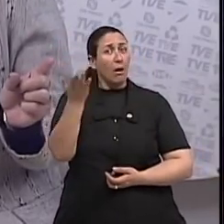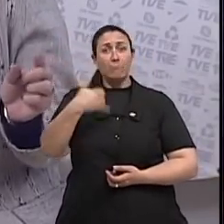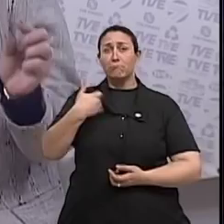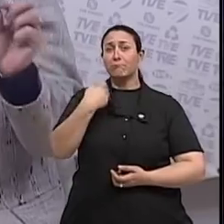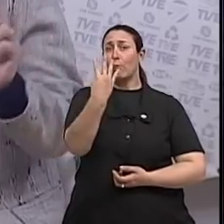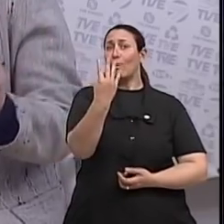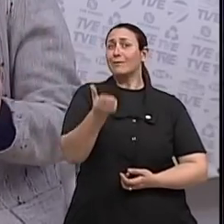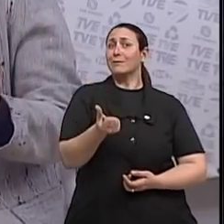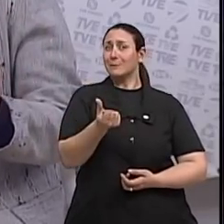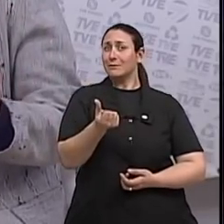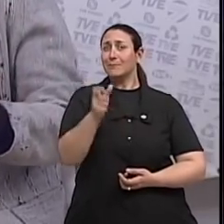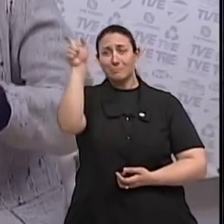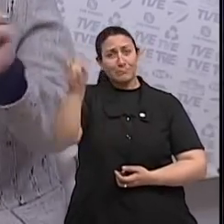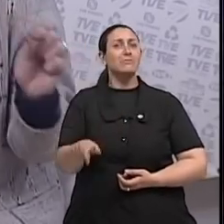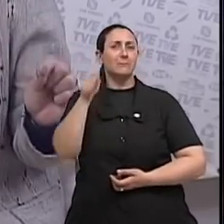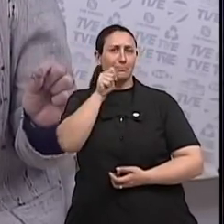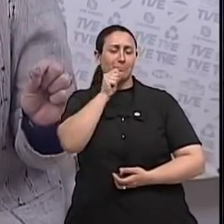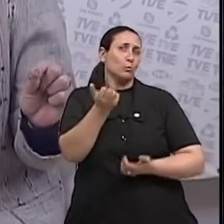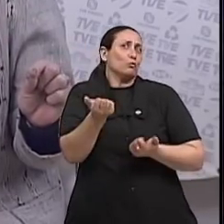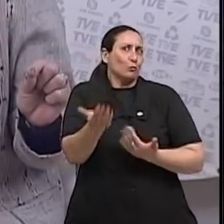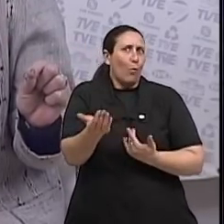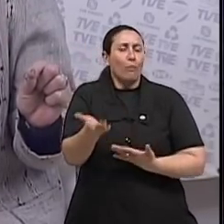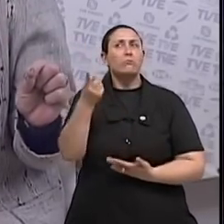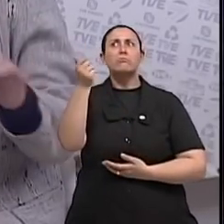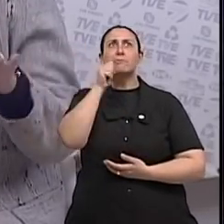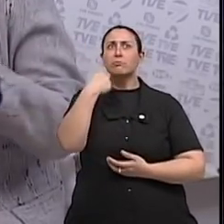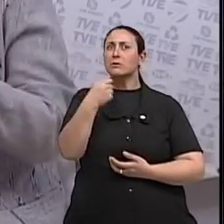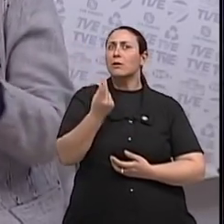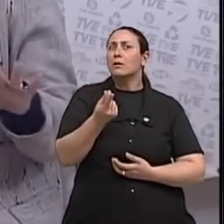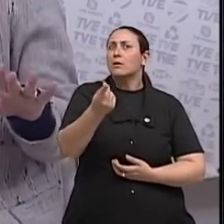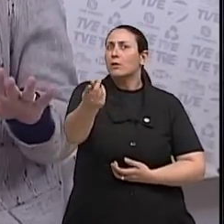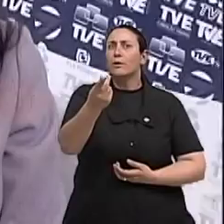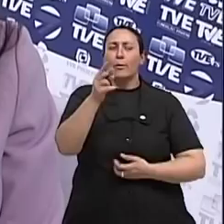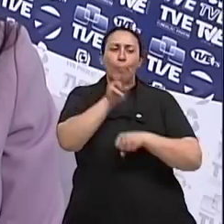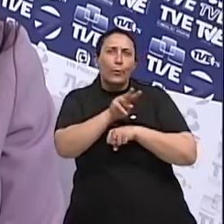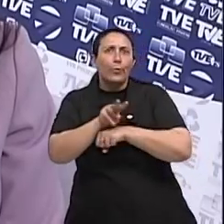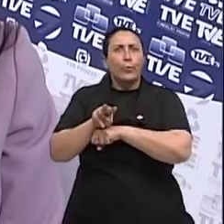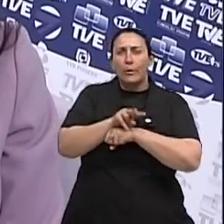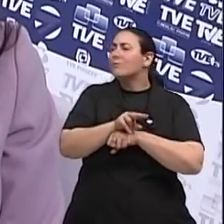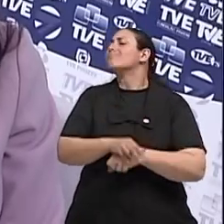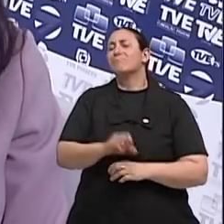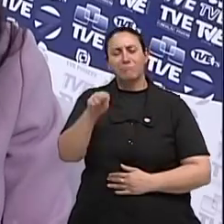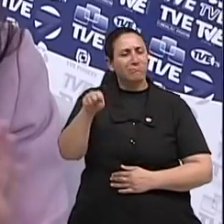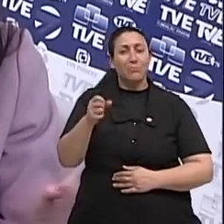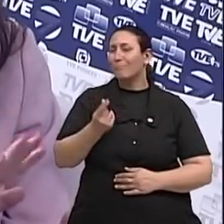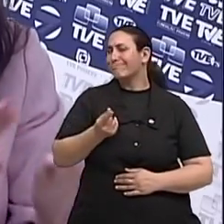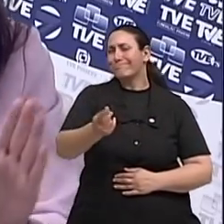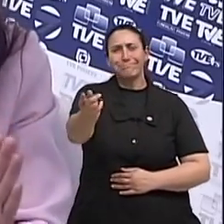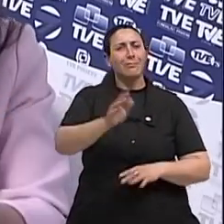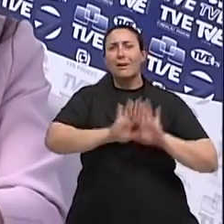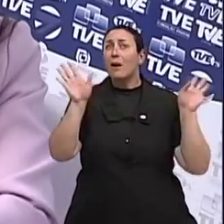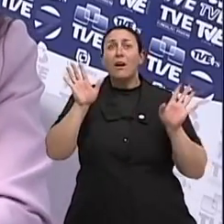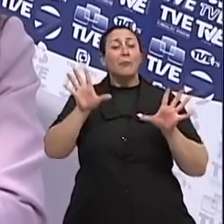anos e ela vai ter que se cuidar por um longo tempo. Ela tem que estar sempre atenta. É pra sempre. É pra sempre. Com